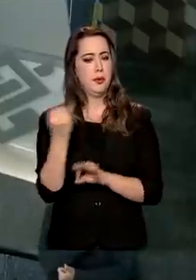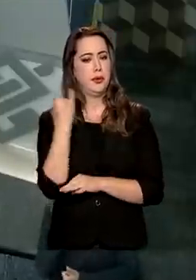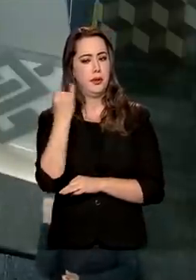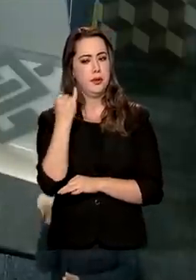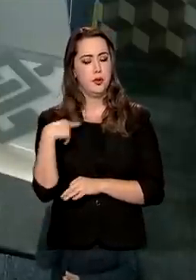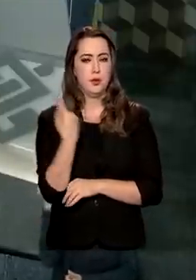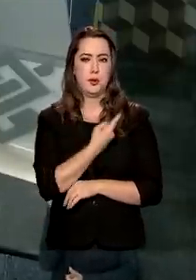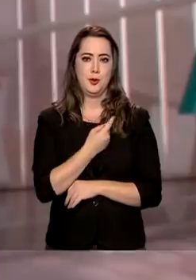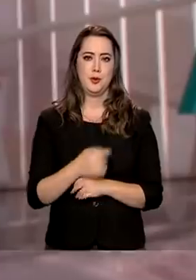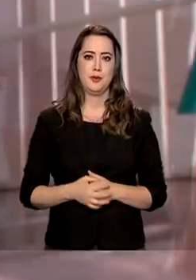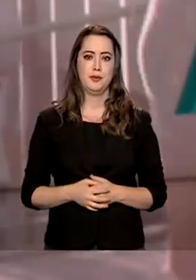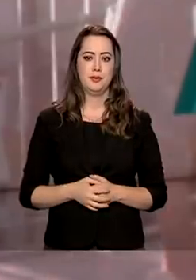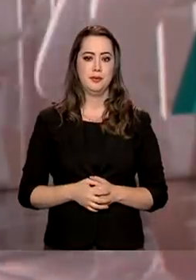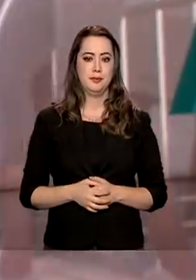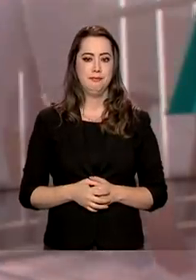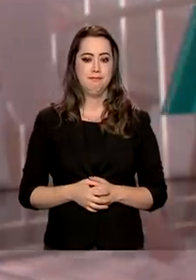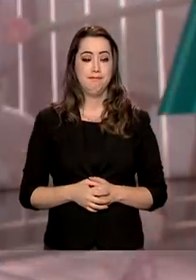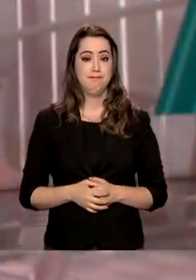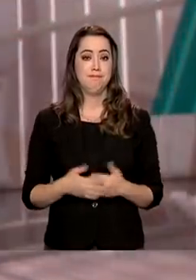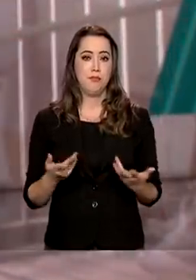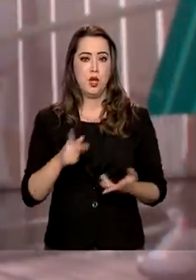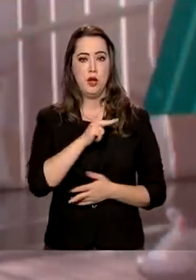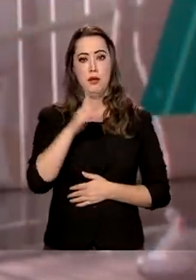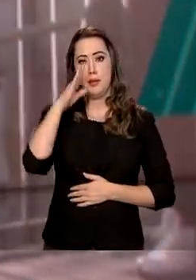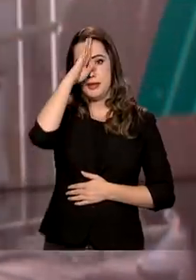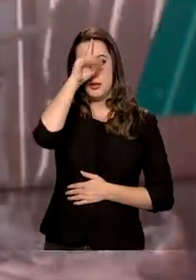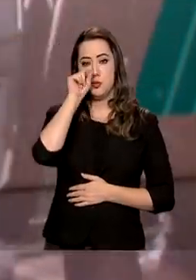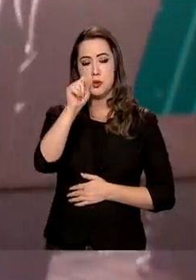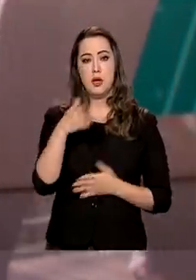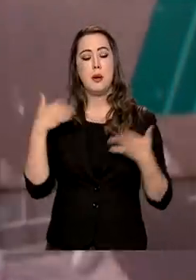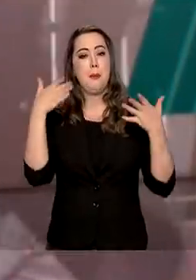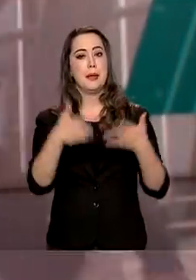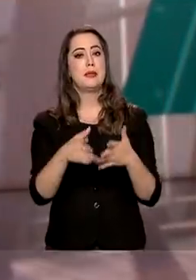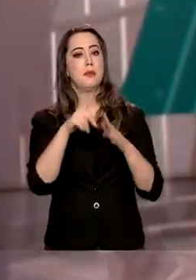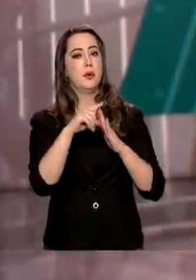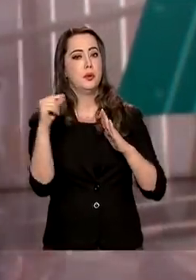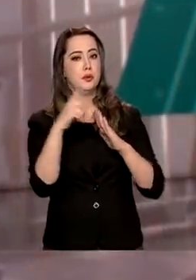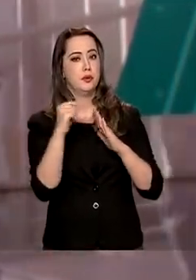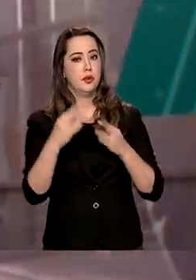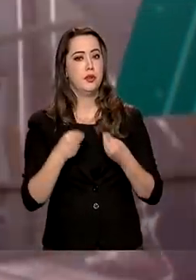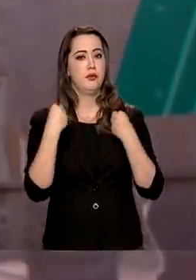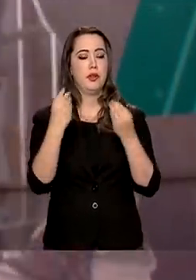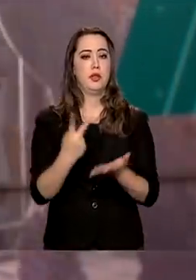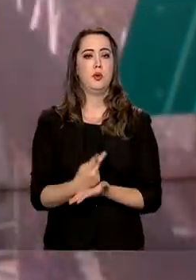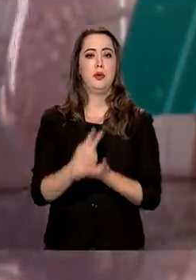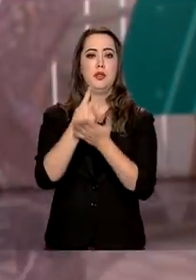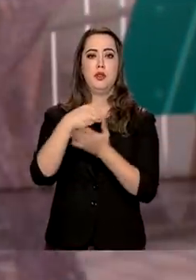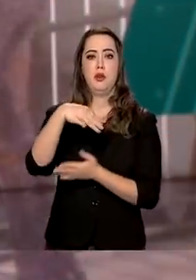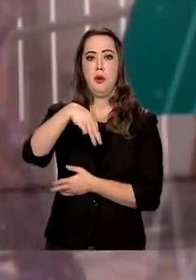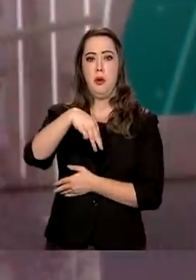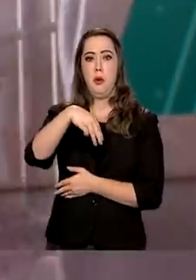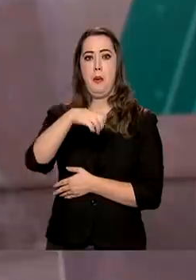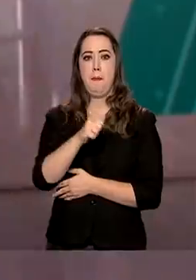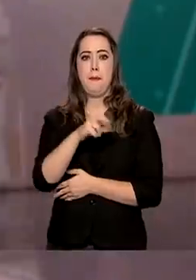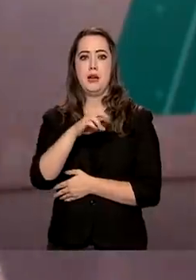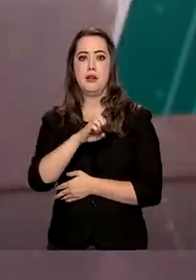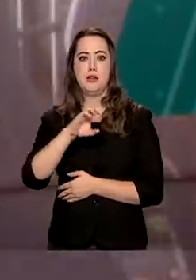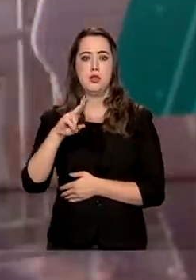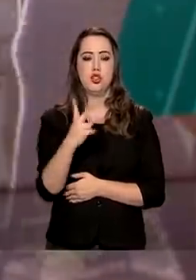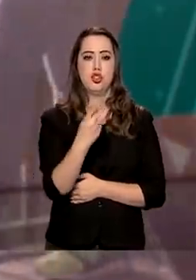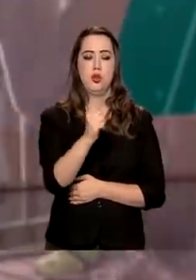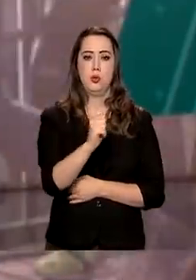importante para nós. O presidente Jair Bolsonaro participou no Palácio do Planalto da entrega do prêmio Marechal Rondon de